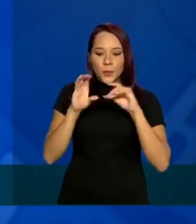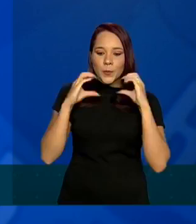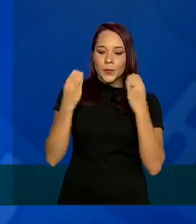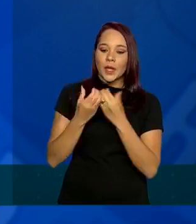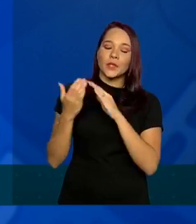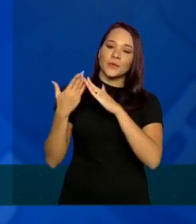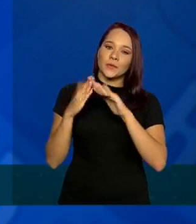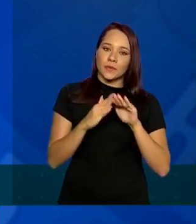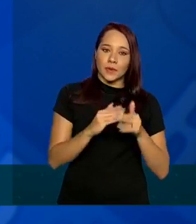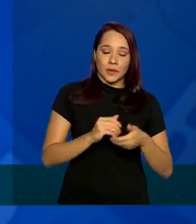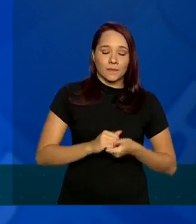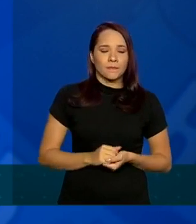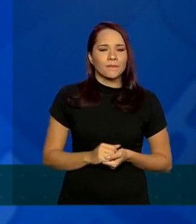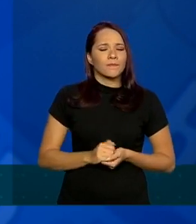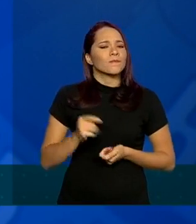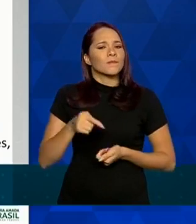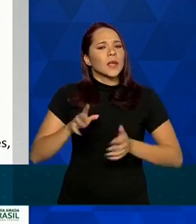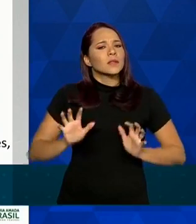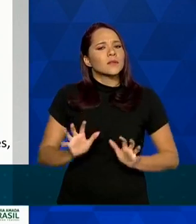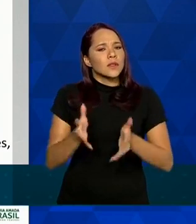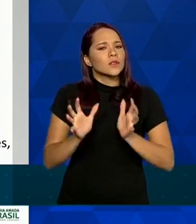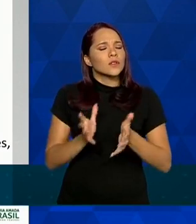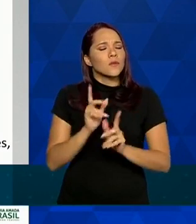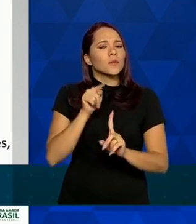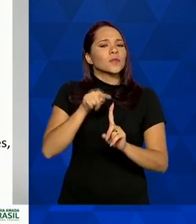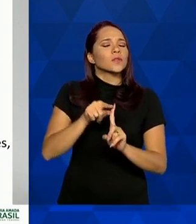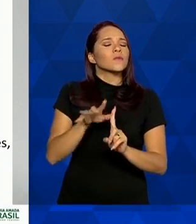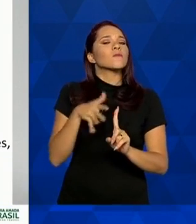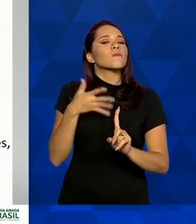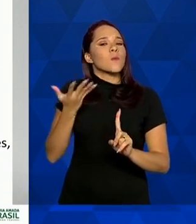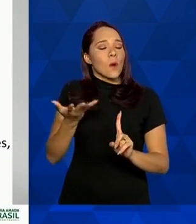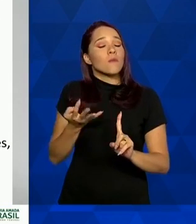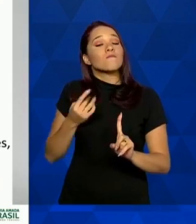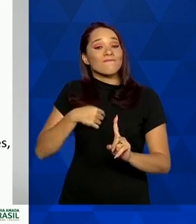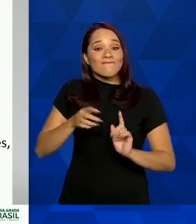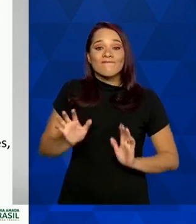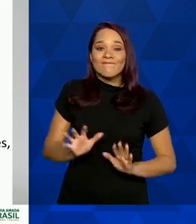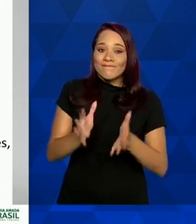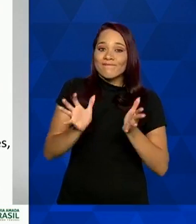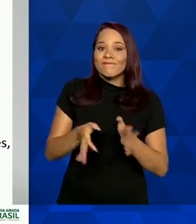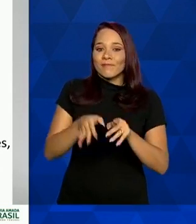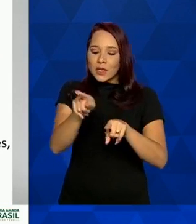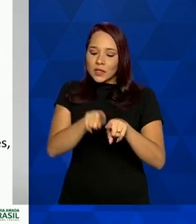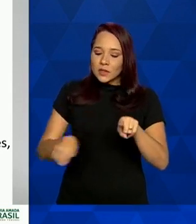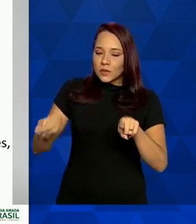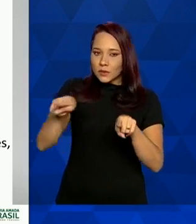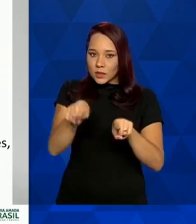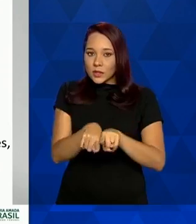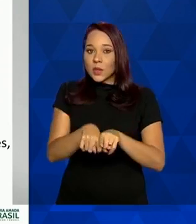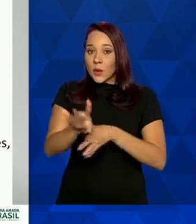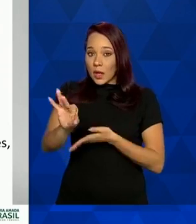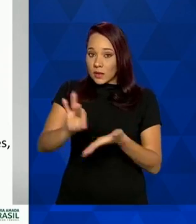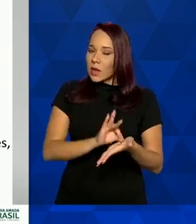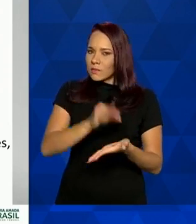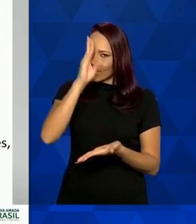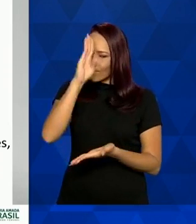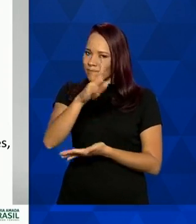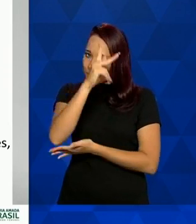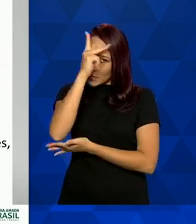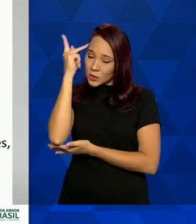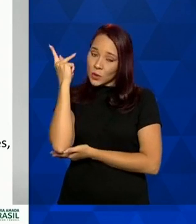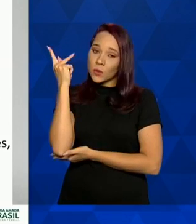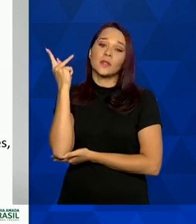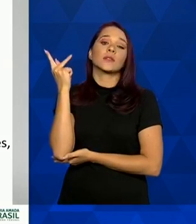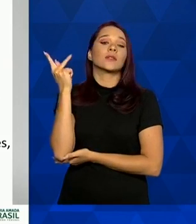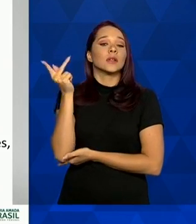Esse incentivo per capita, então, ele tem o objetivo de incentivar a atualização dos cadastros, principalmente das pessoas